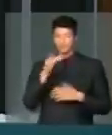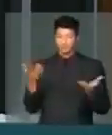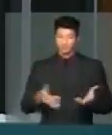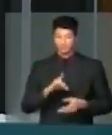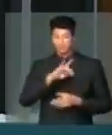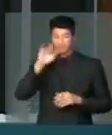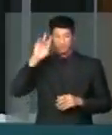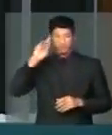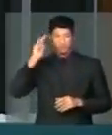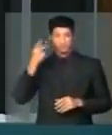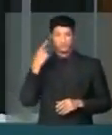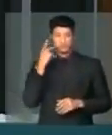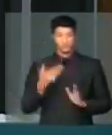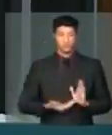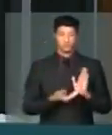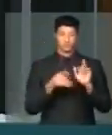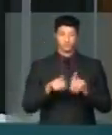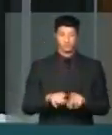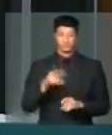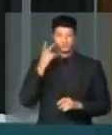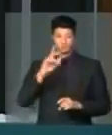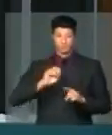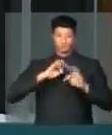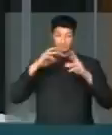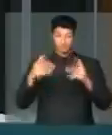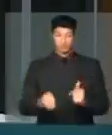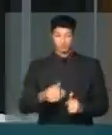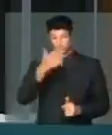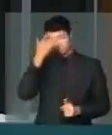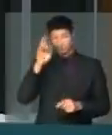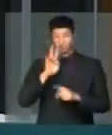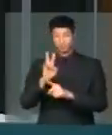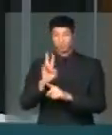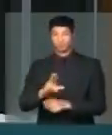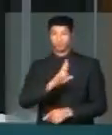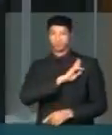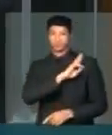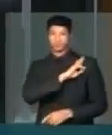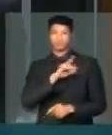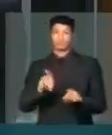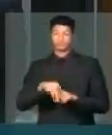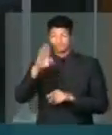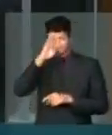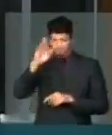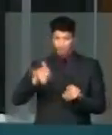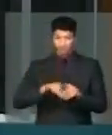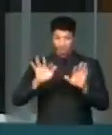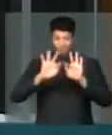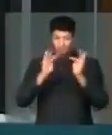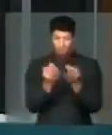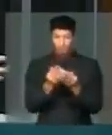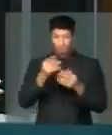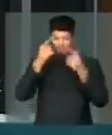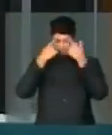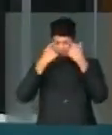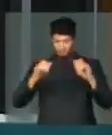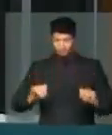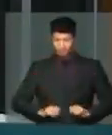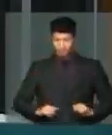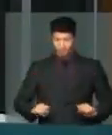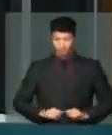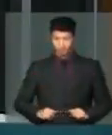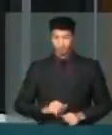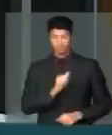de hoje é um dia histórico para esta casa e para todos aqueles que defendem a redução da moralidade penal, principalmente famílias que foram vítimas